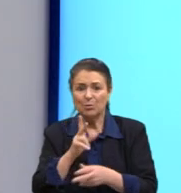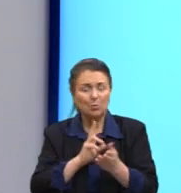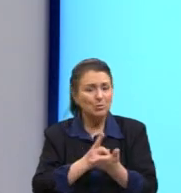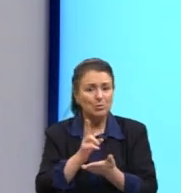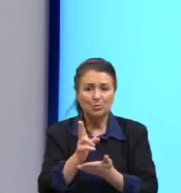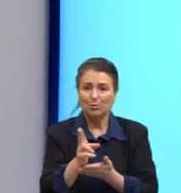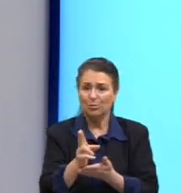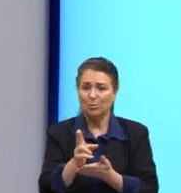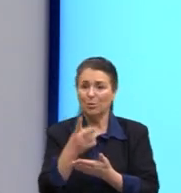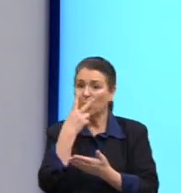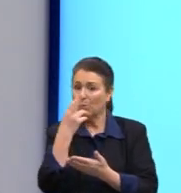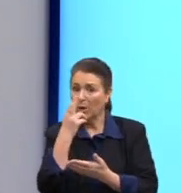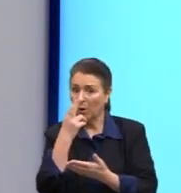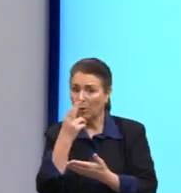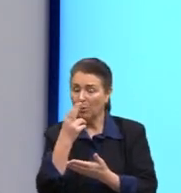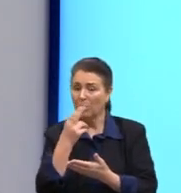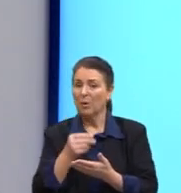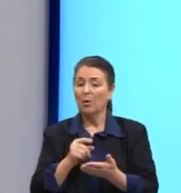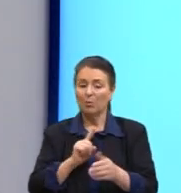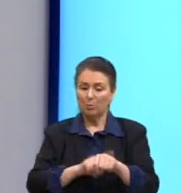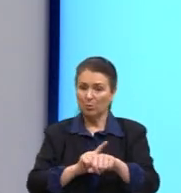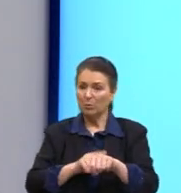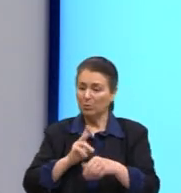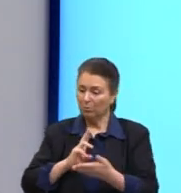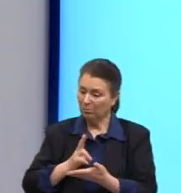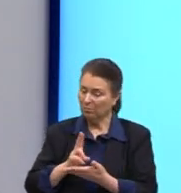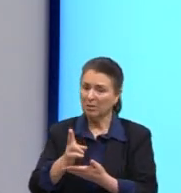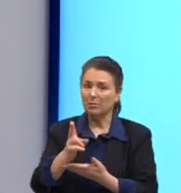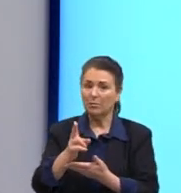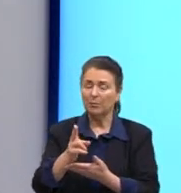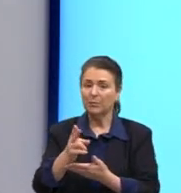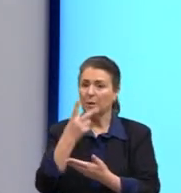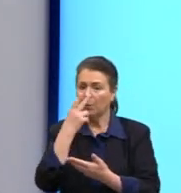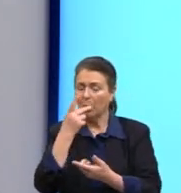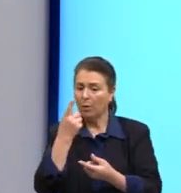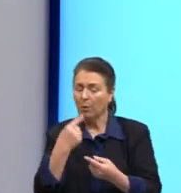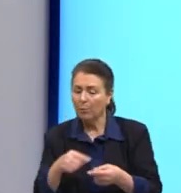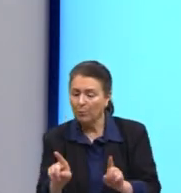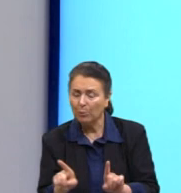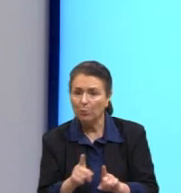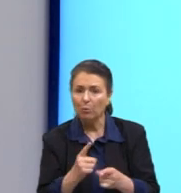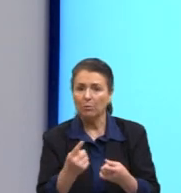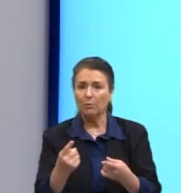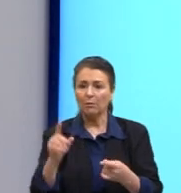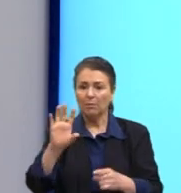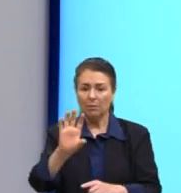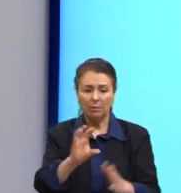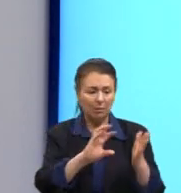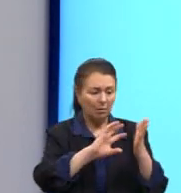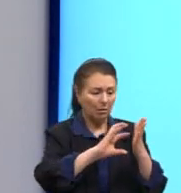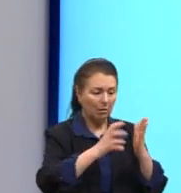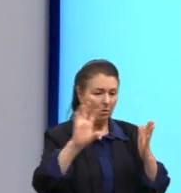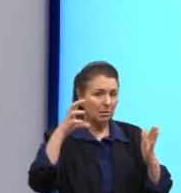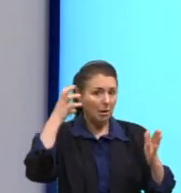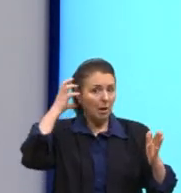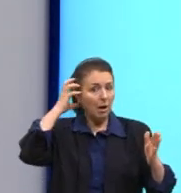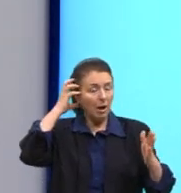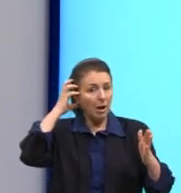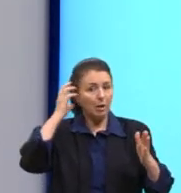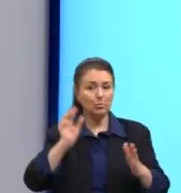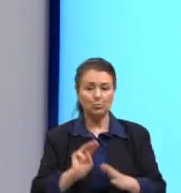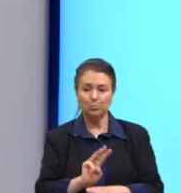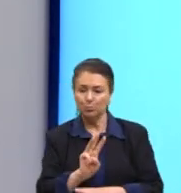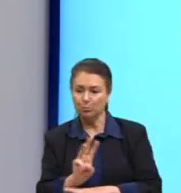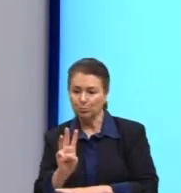tempo. Aí nós podemos observar, voltando à questão da música. As rádios, as plataformas. Mudam